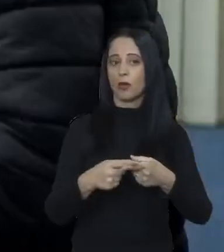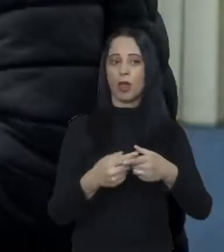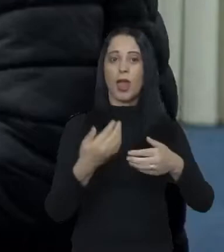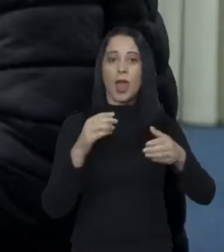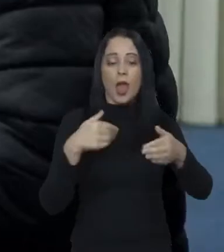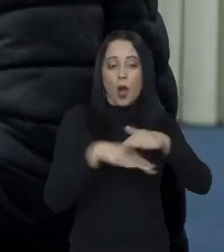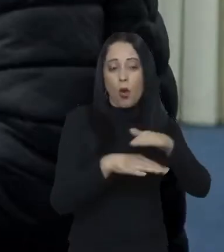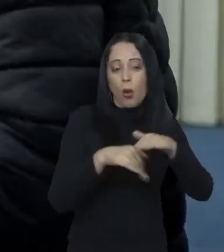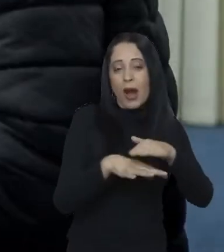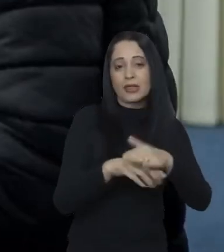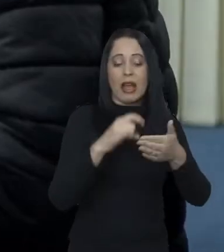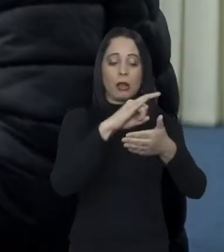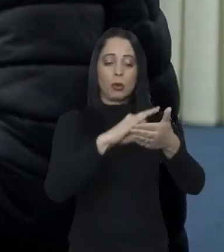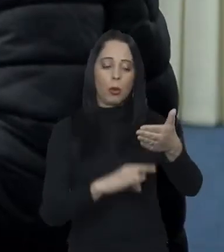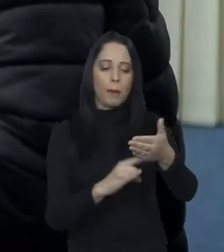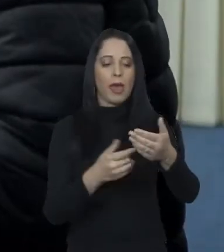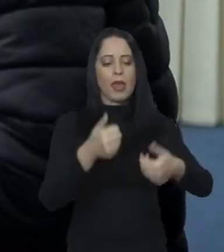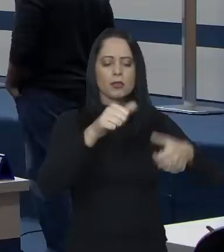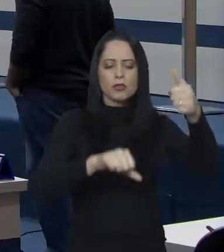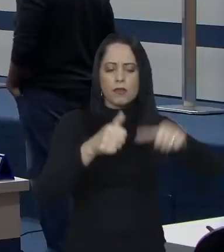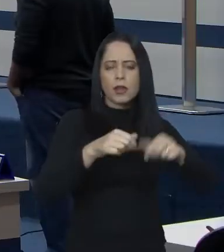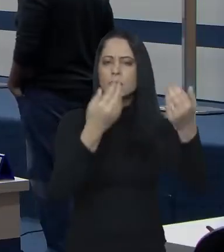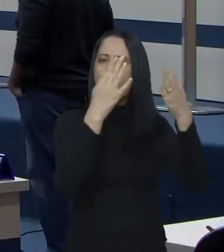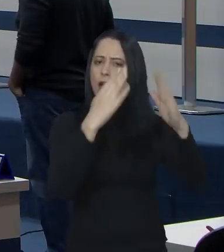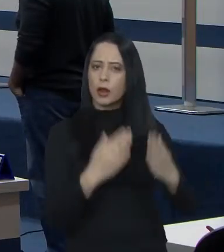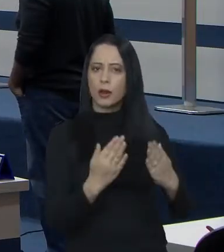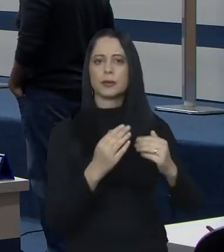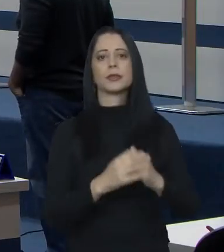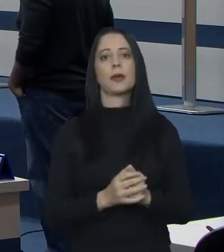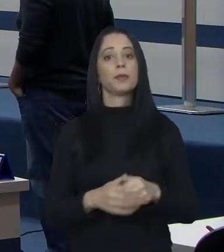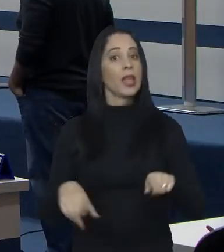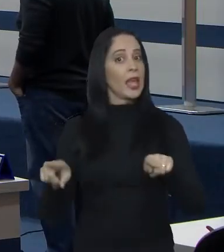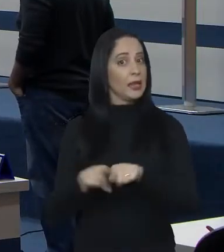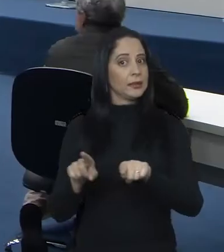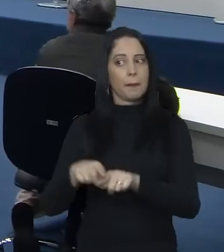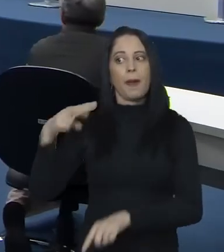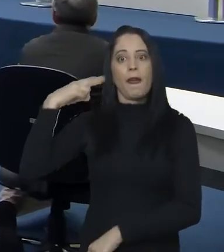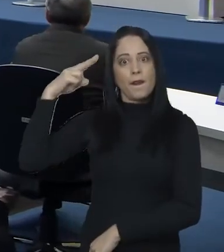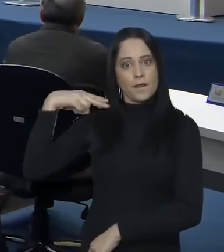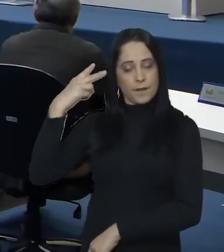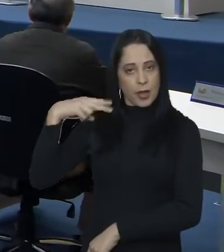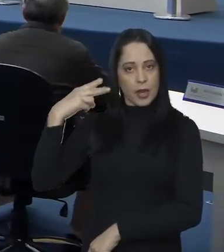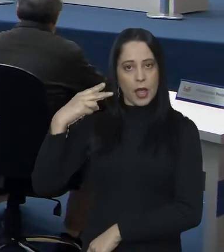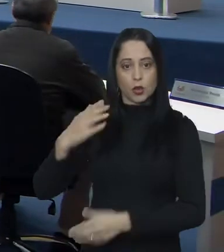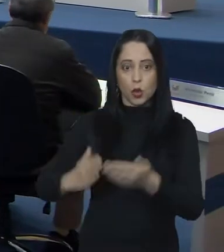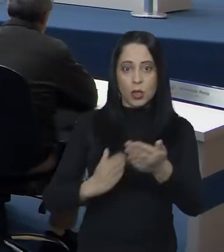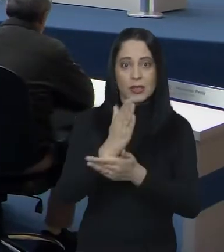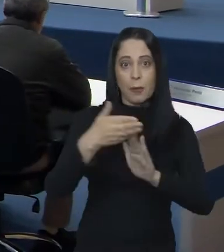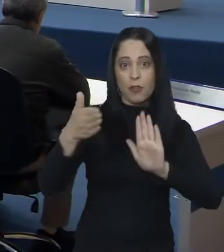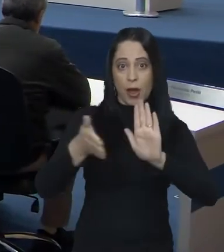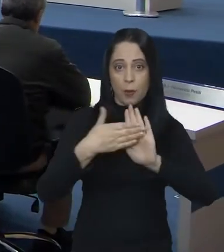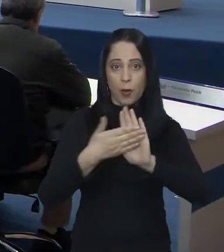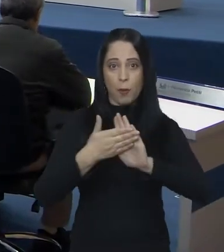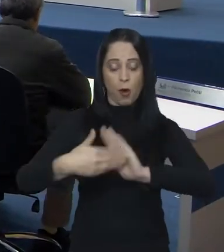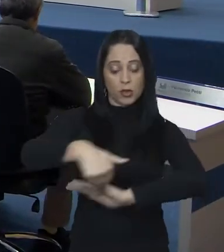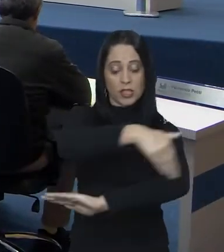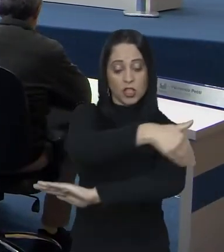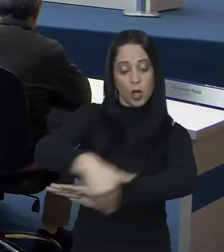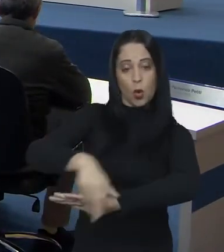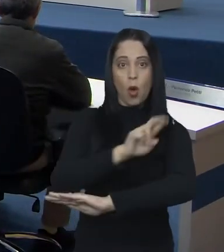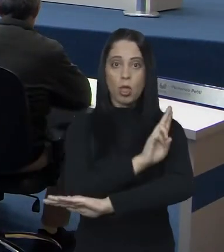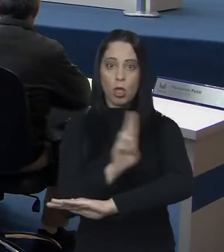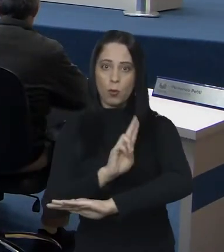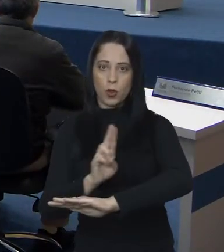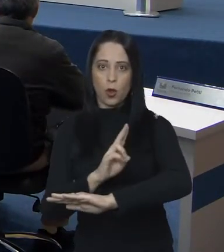para a organização do arquivo e análise do prazo de guarda dos documentos. Os parlamentares também aprovaram propostas para a